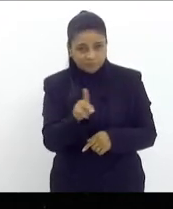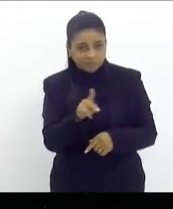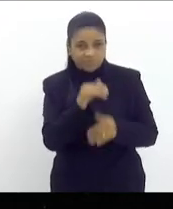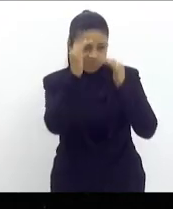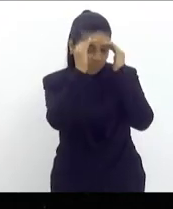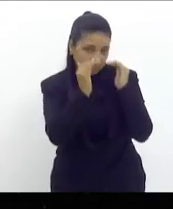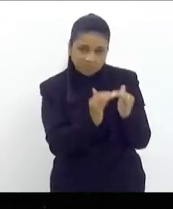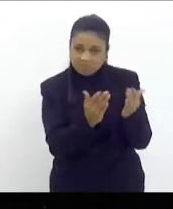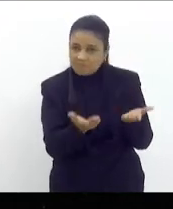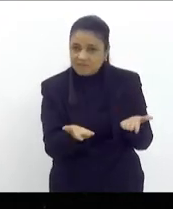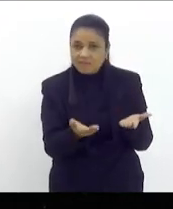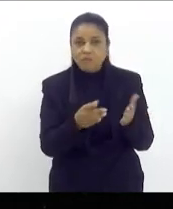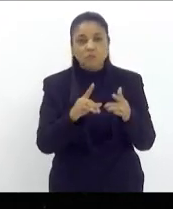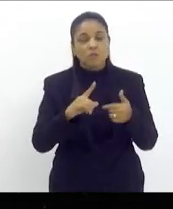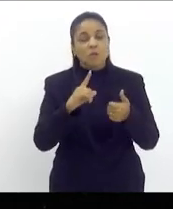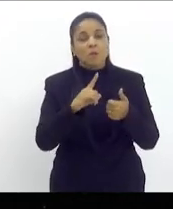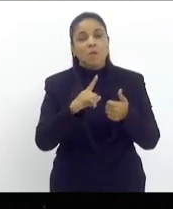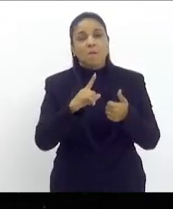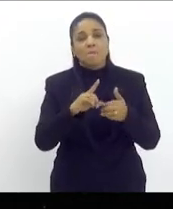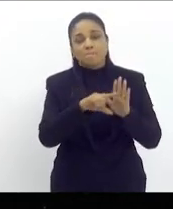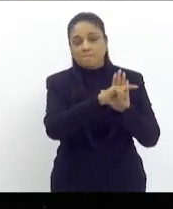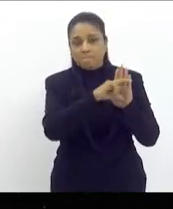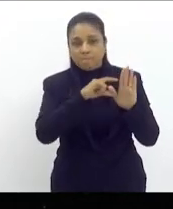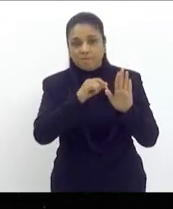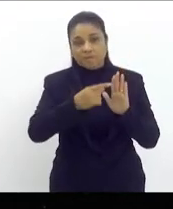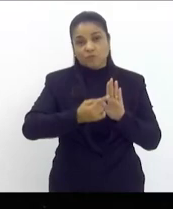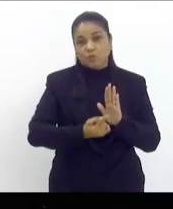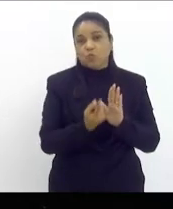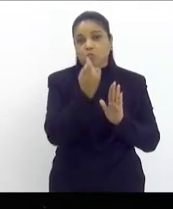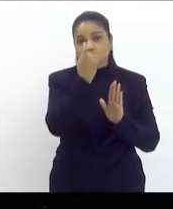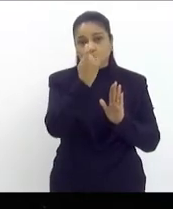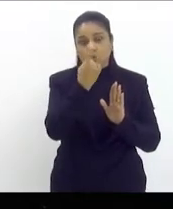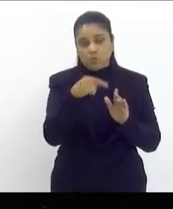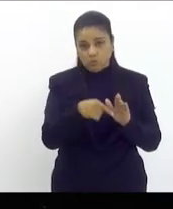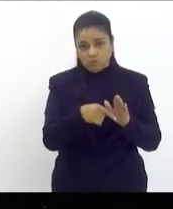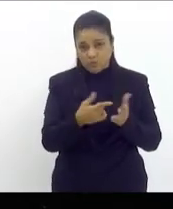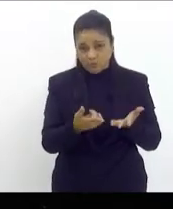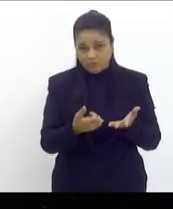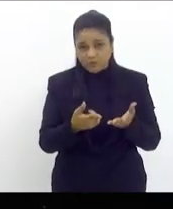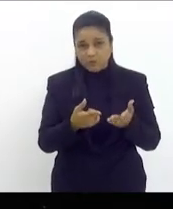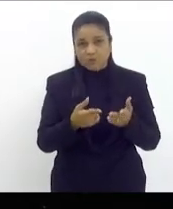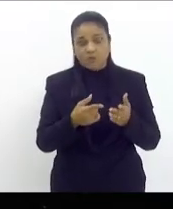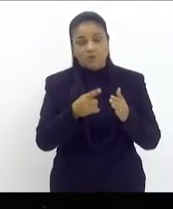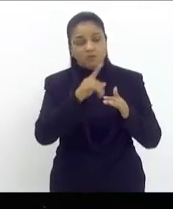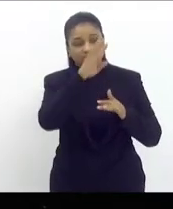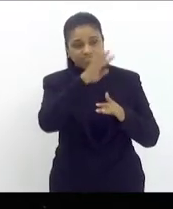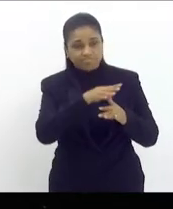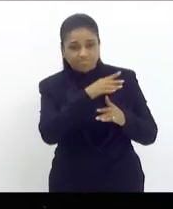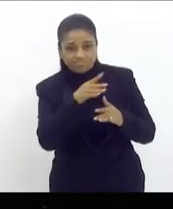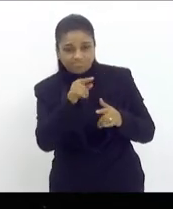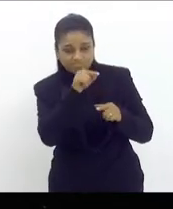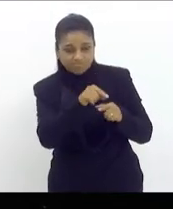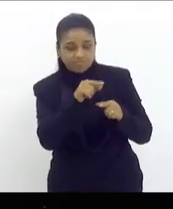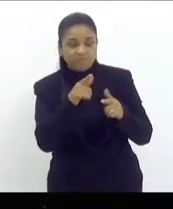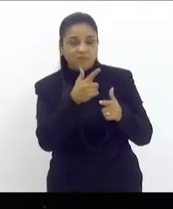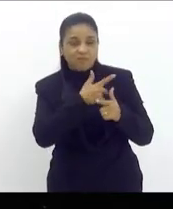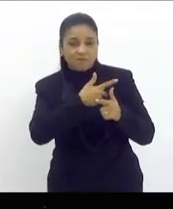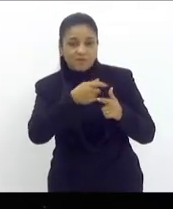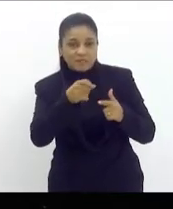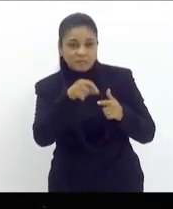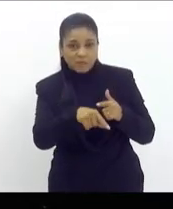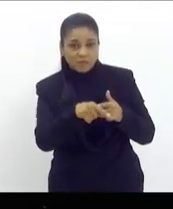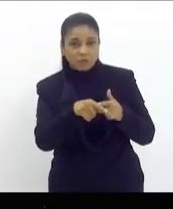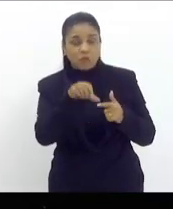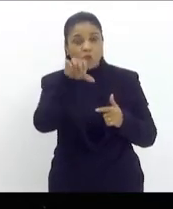único do artigo 36 dessa lei que o escalonamento vertical dos vencimentos será feita em